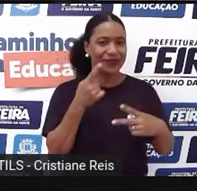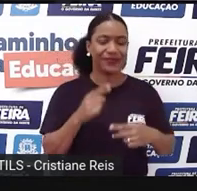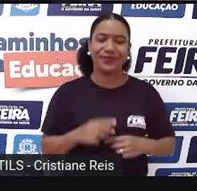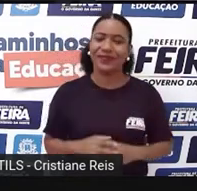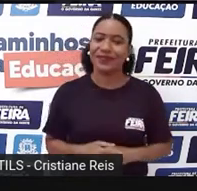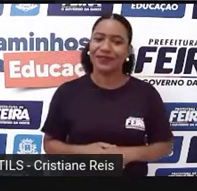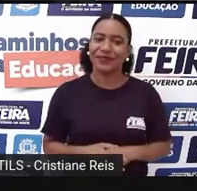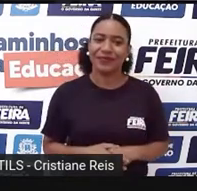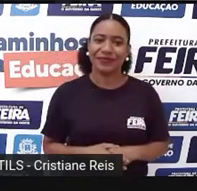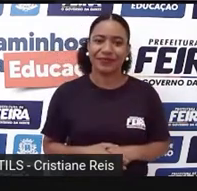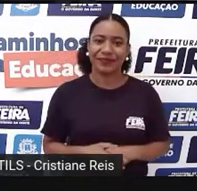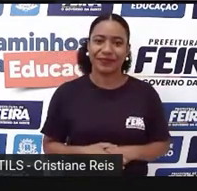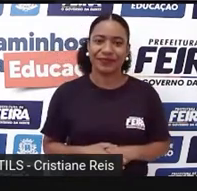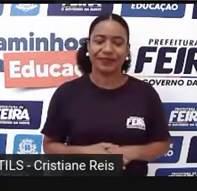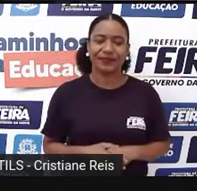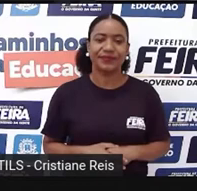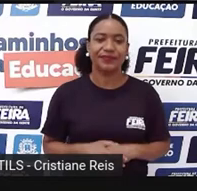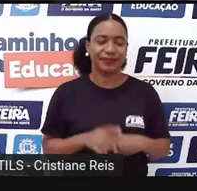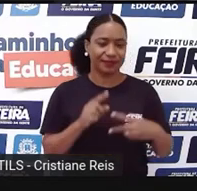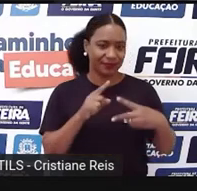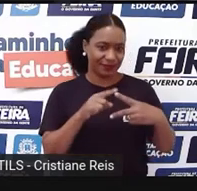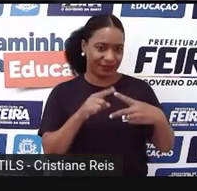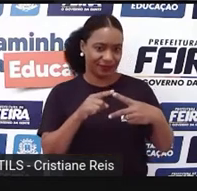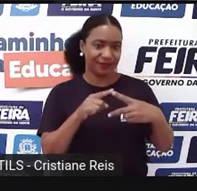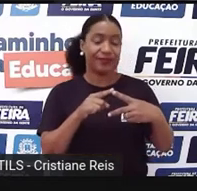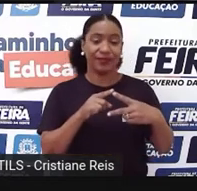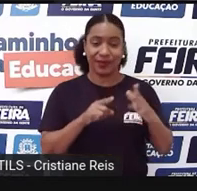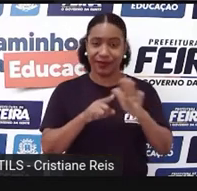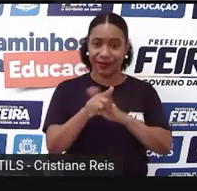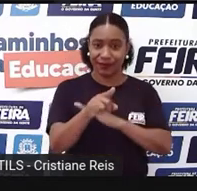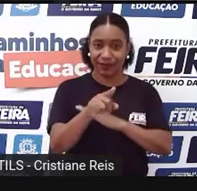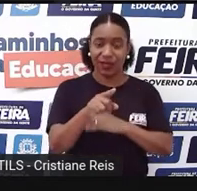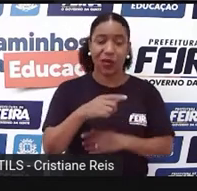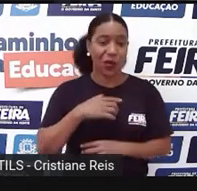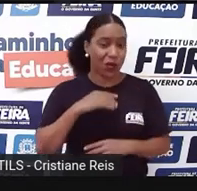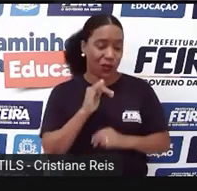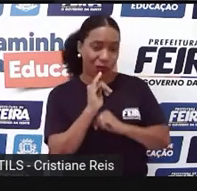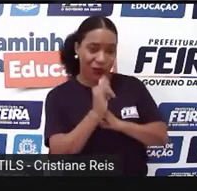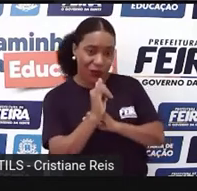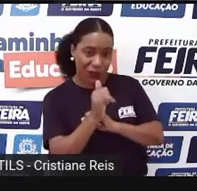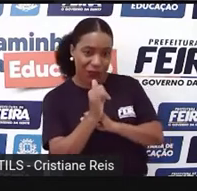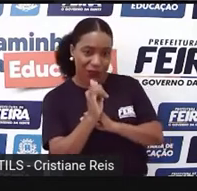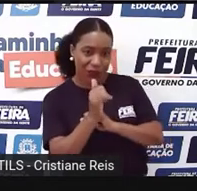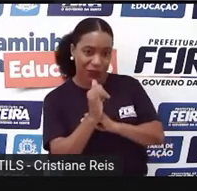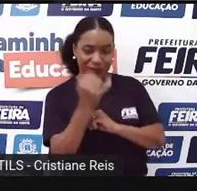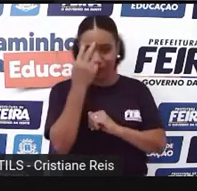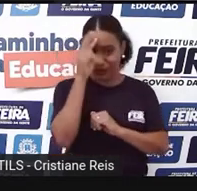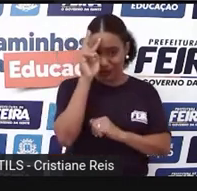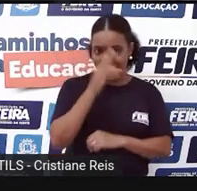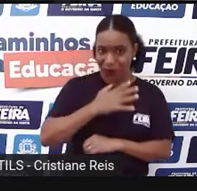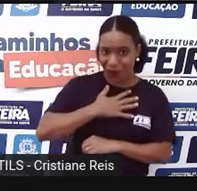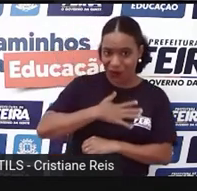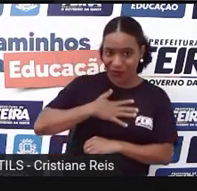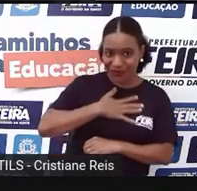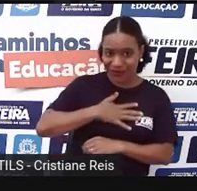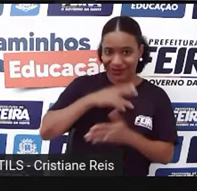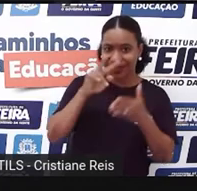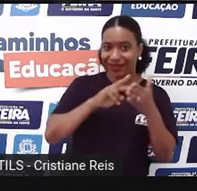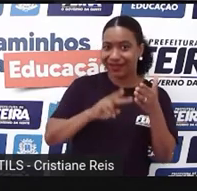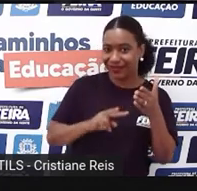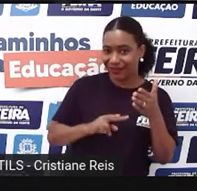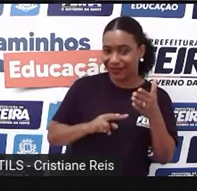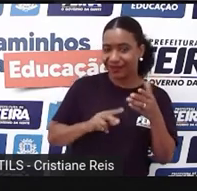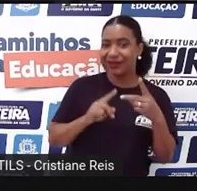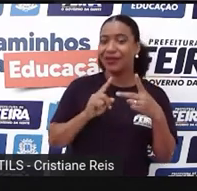Do you like short stories? Você gosta de contos, né? De ler contos? Why? Por quê?